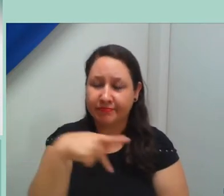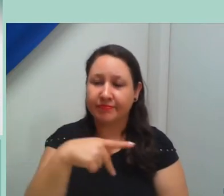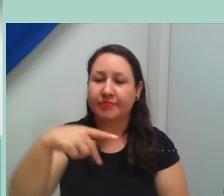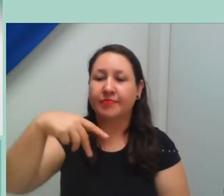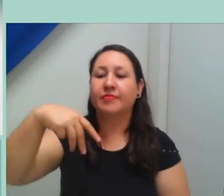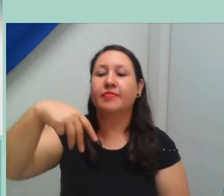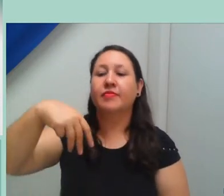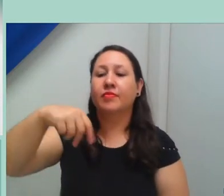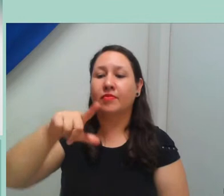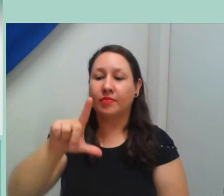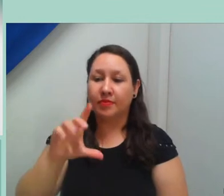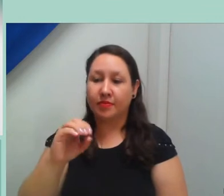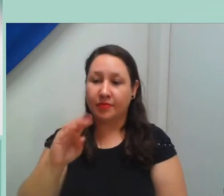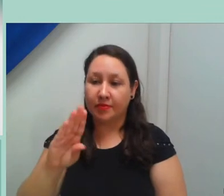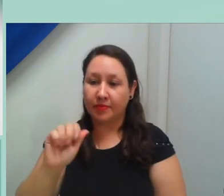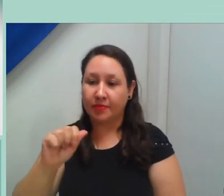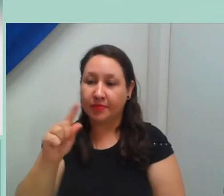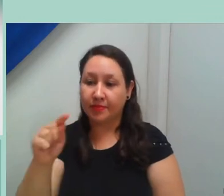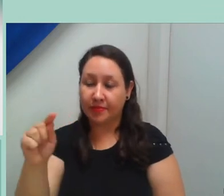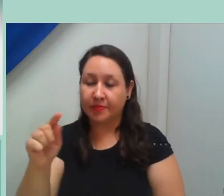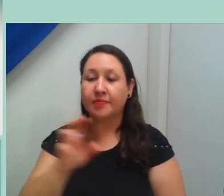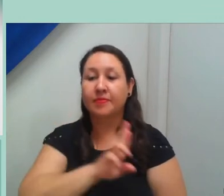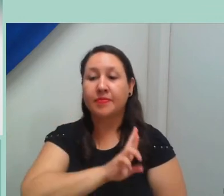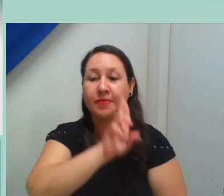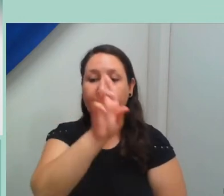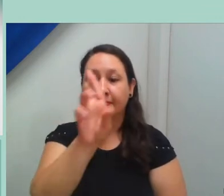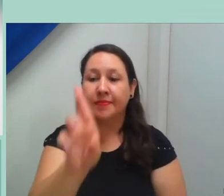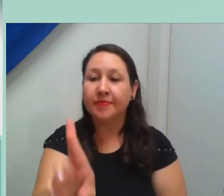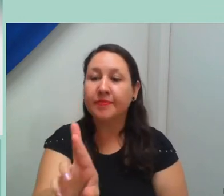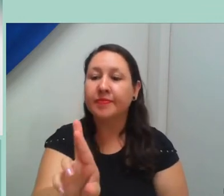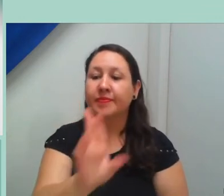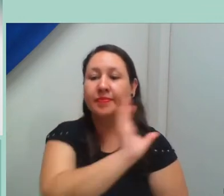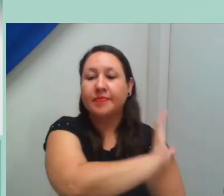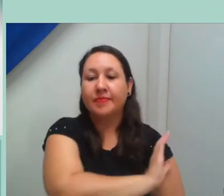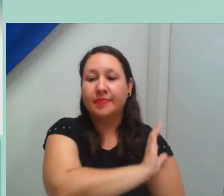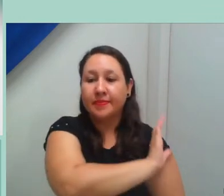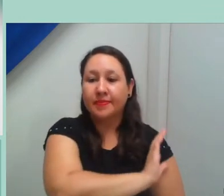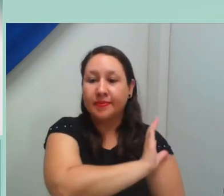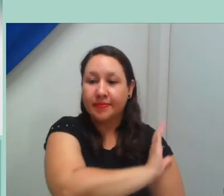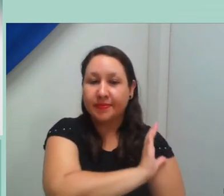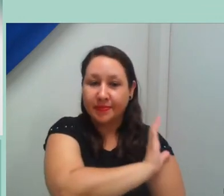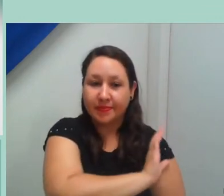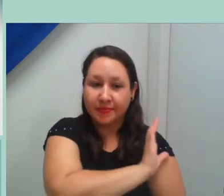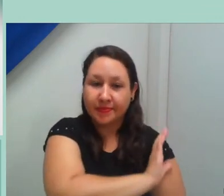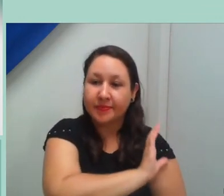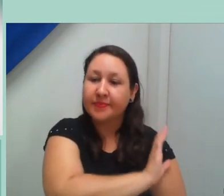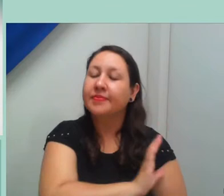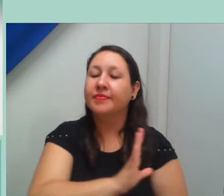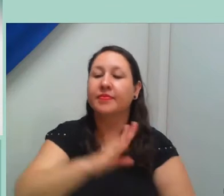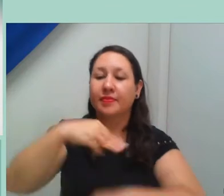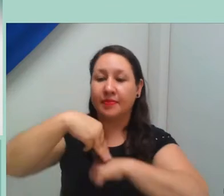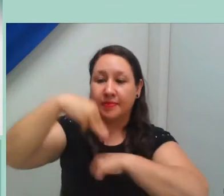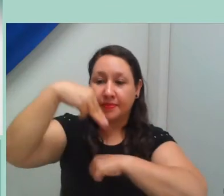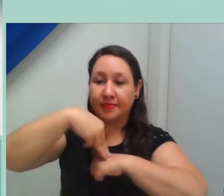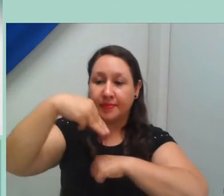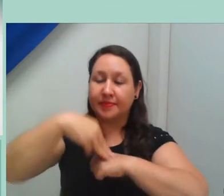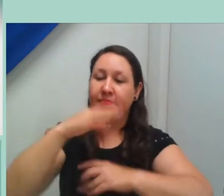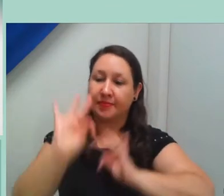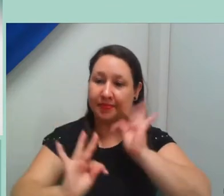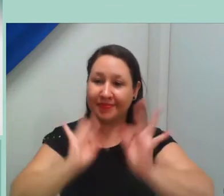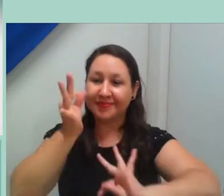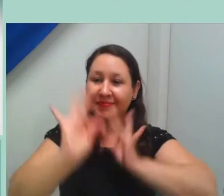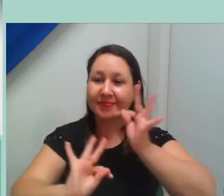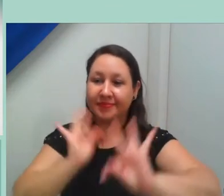respondo pela coordenação do Programa de Mestrado Profissional em Educação Profissional e Tecnológica, Prof.